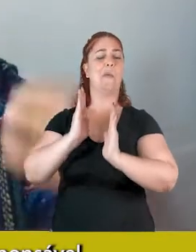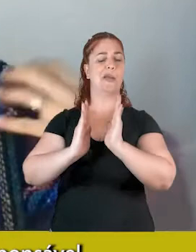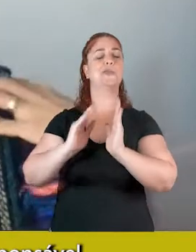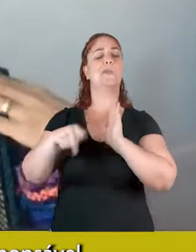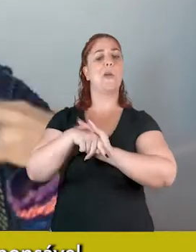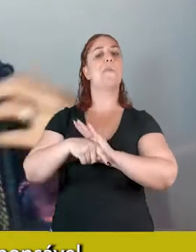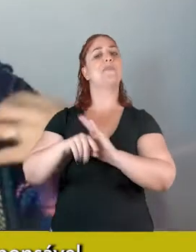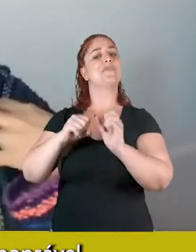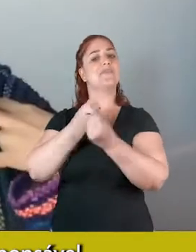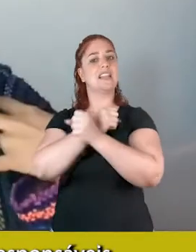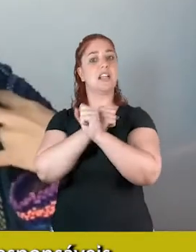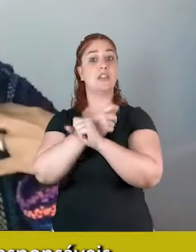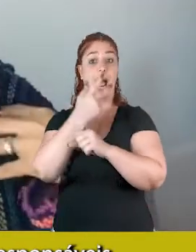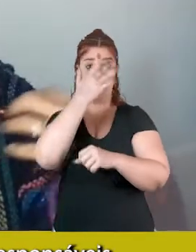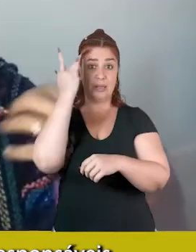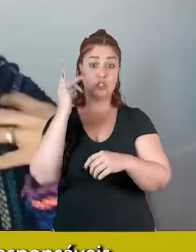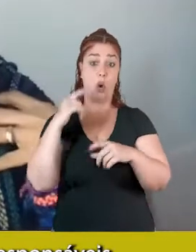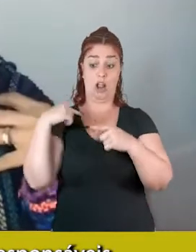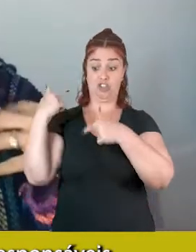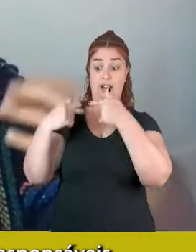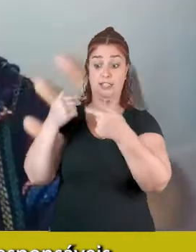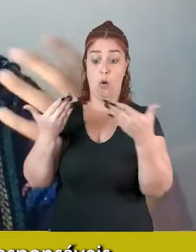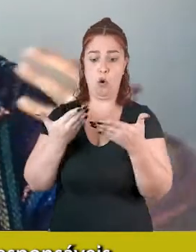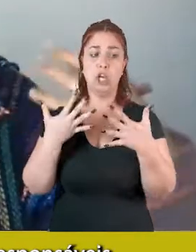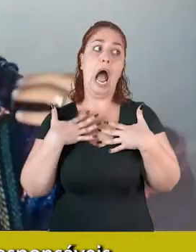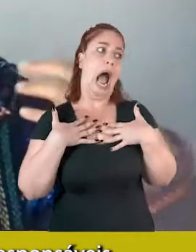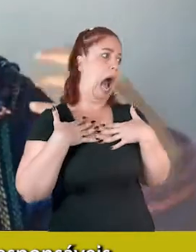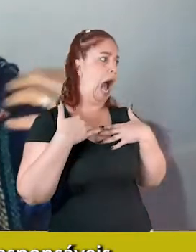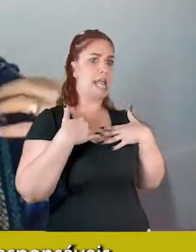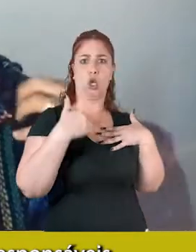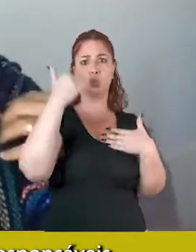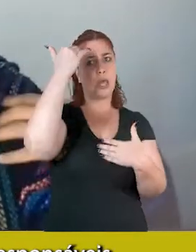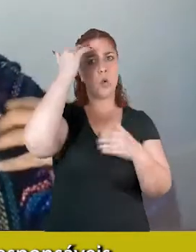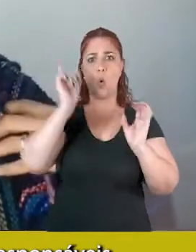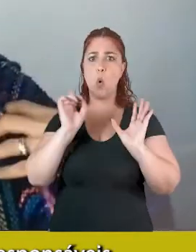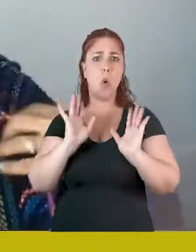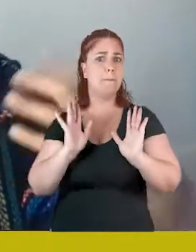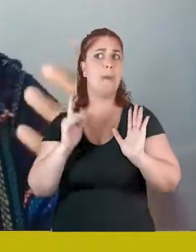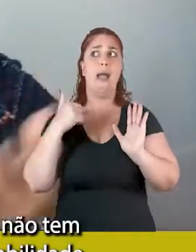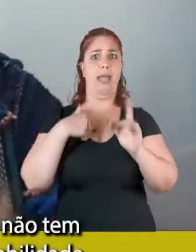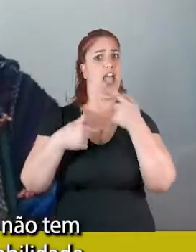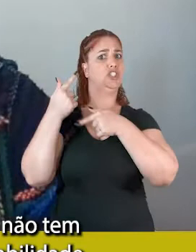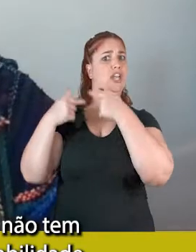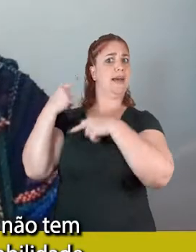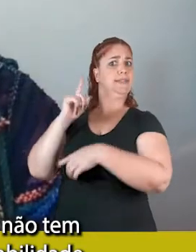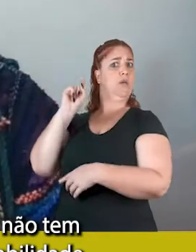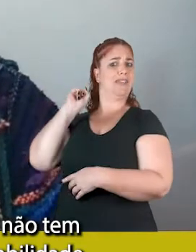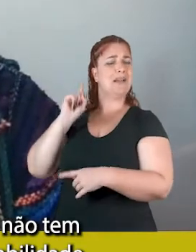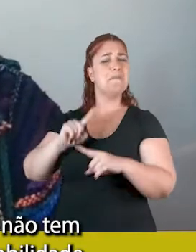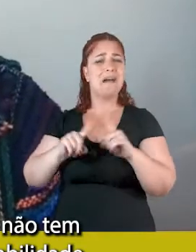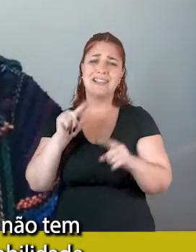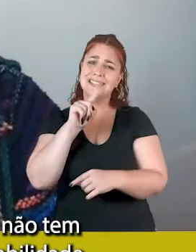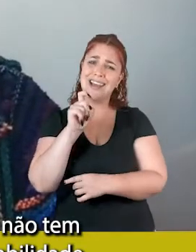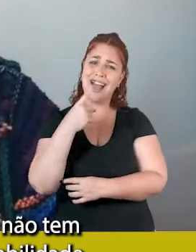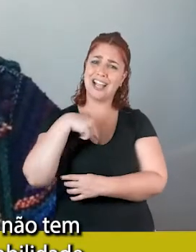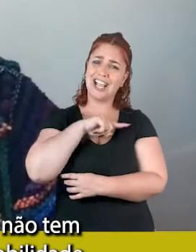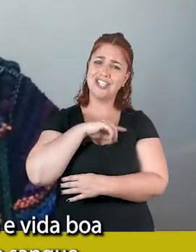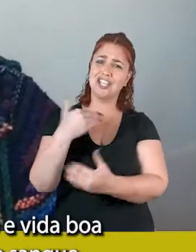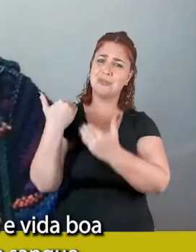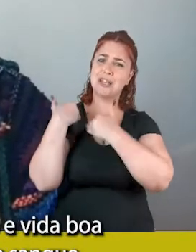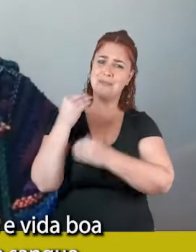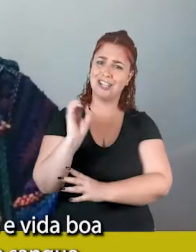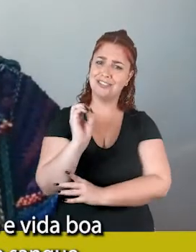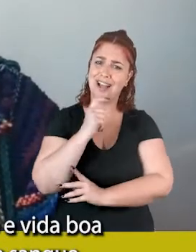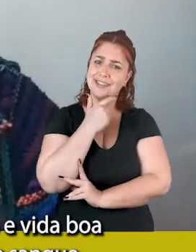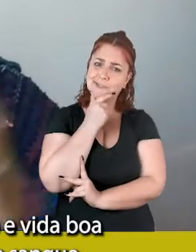tipo, ah, eu não sou responsável por isso, eu, né, meus ancestrais eram responsáveis, mas será que a gente não tem um ponto de responsabilidade?